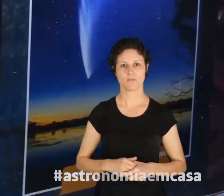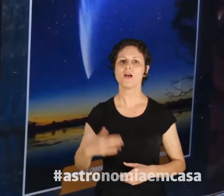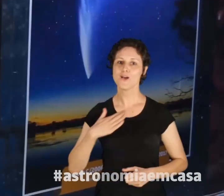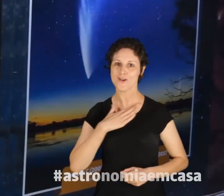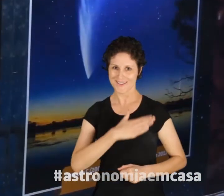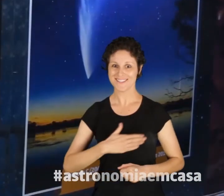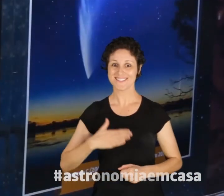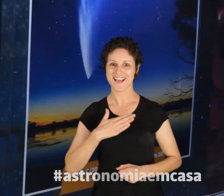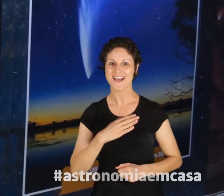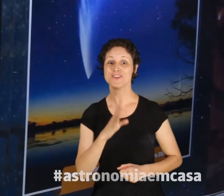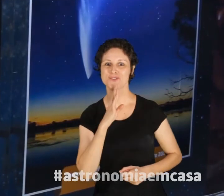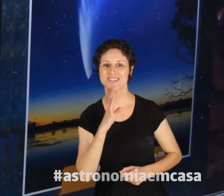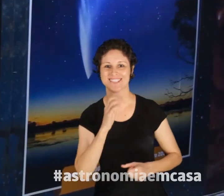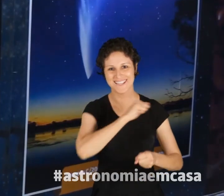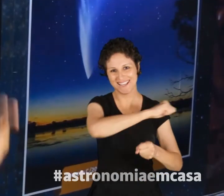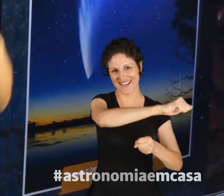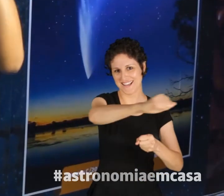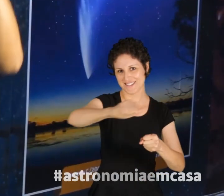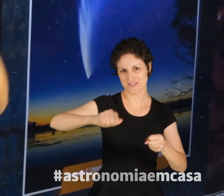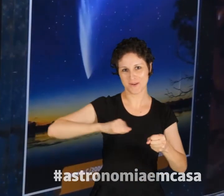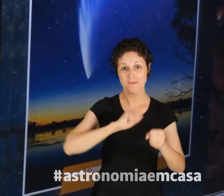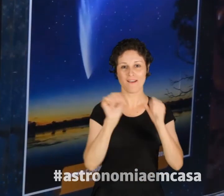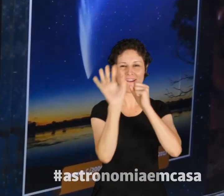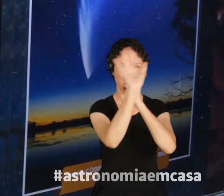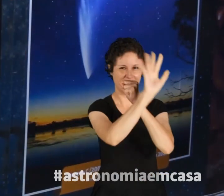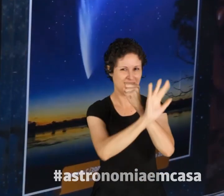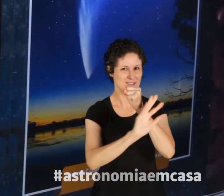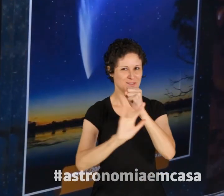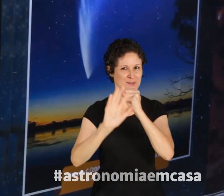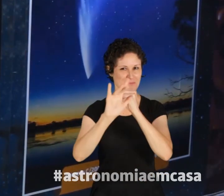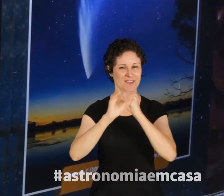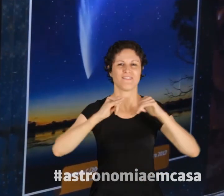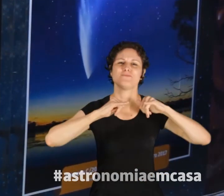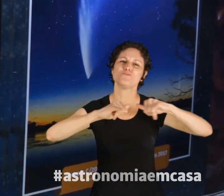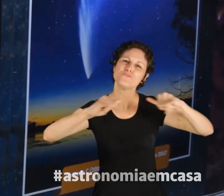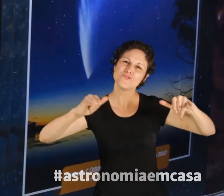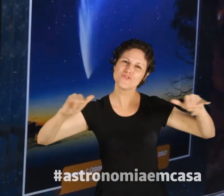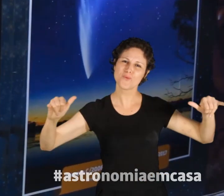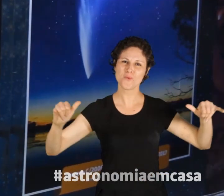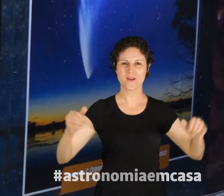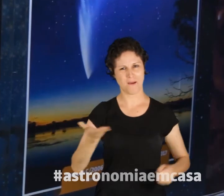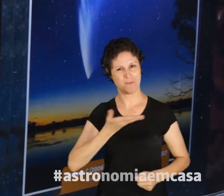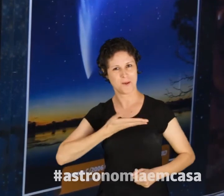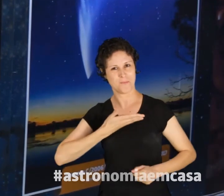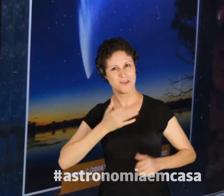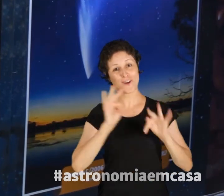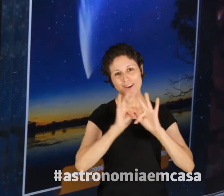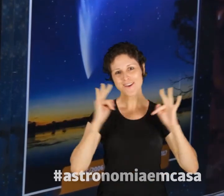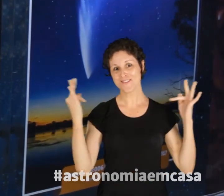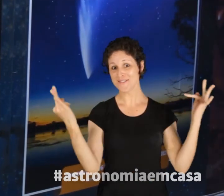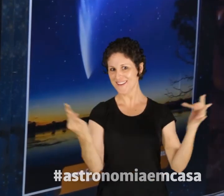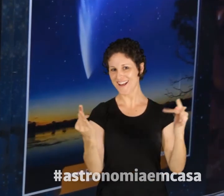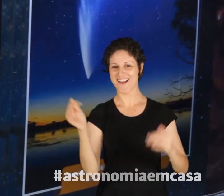Gostaram de fazer esse tour pelo Sistema Solar? Existem muito mais coisas interessantes para se conhecer. Mas não deixem de compartilhar com os